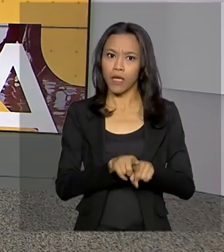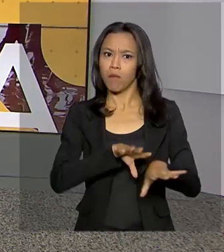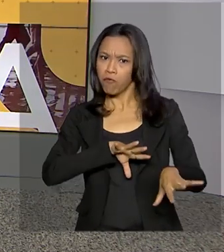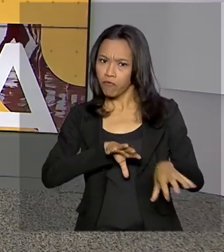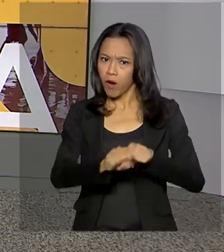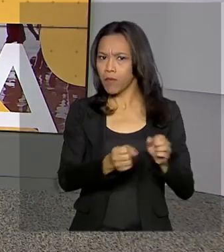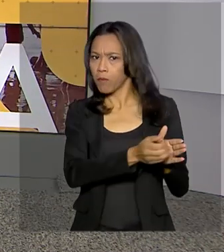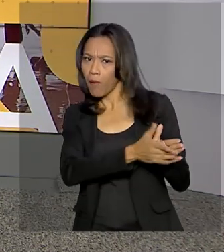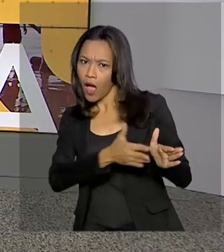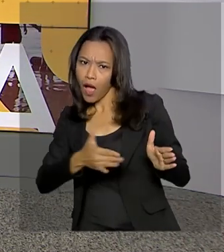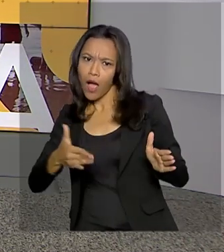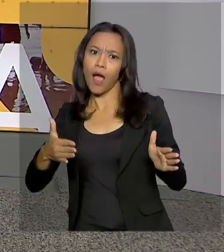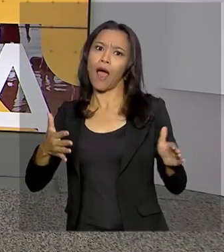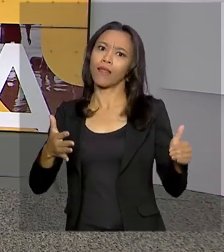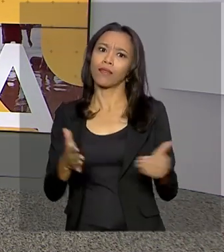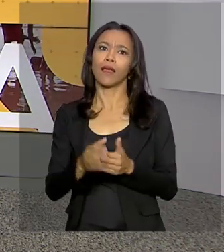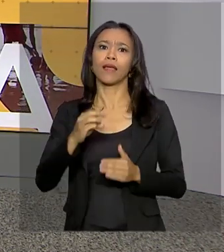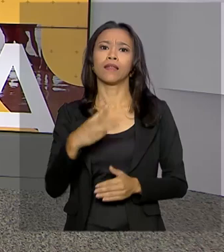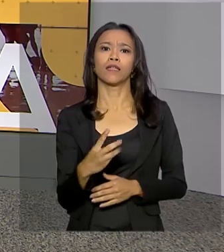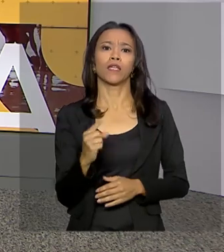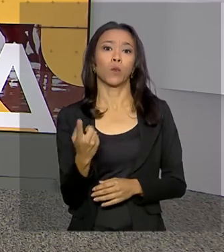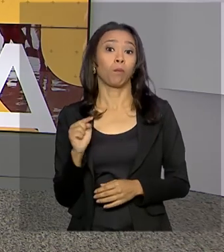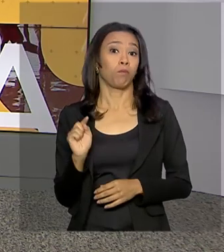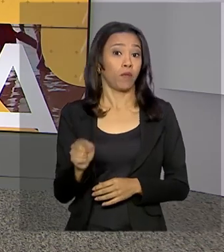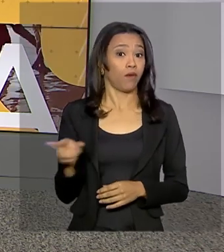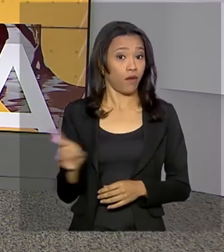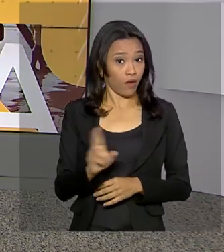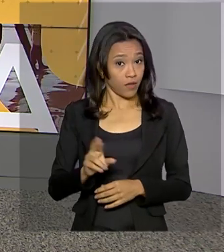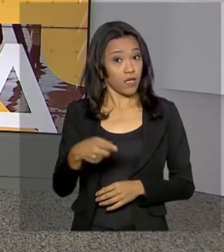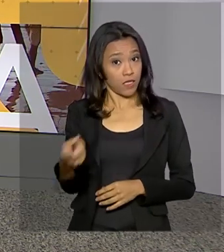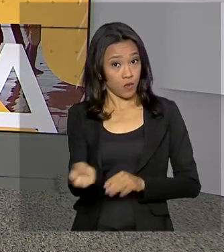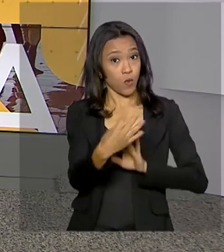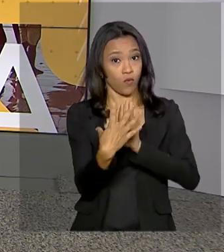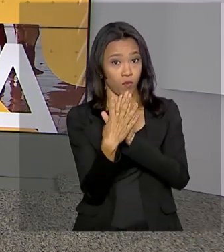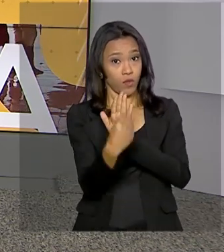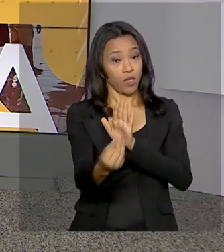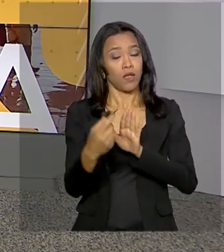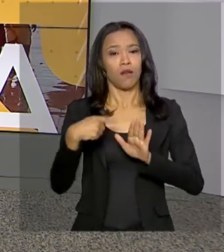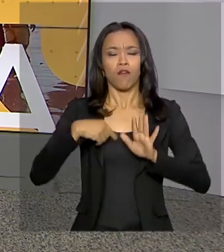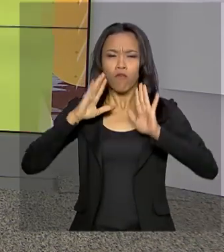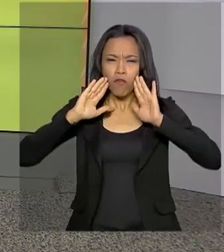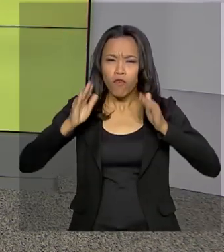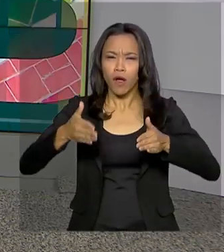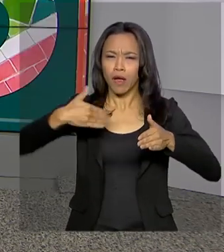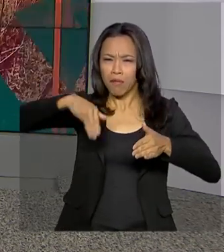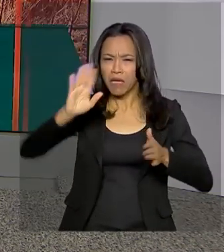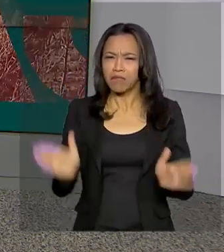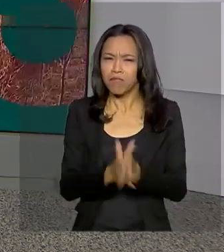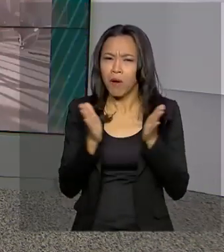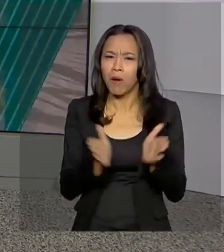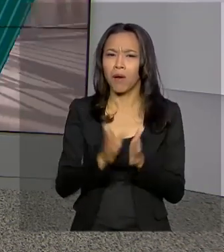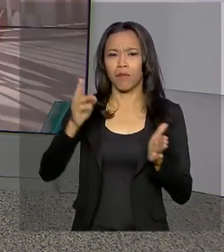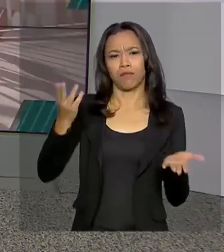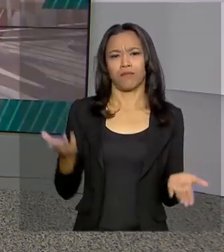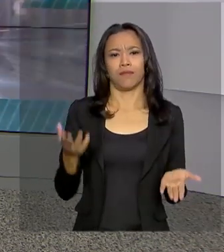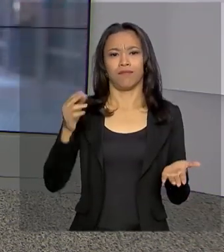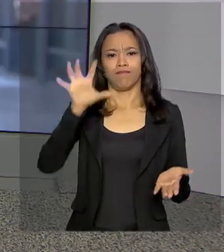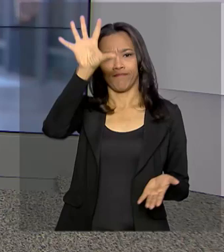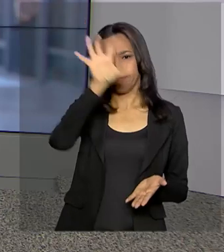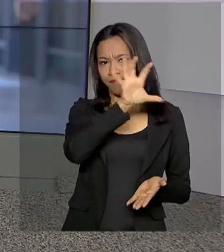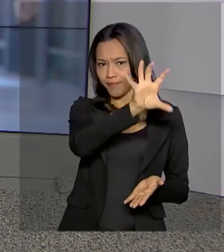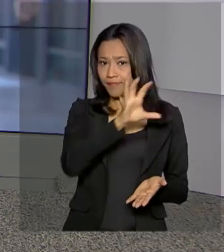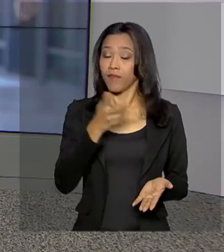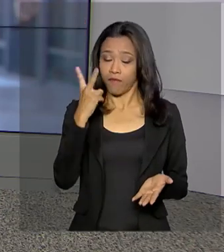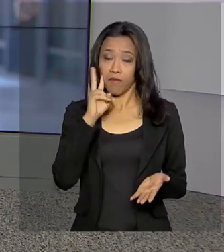chegar a 31 mil reais. O novo modelo vai dar prioridade para municípios de regiões mais carentes. Vamos falar sobre esse assunto com a